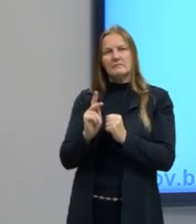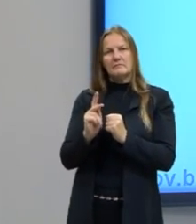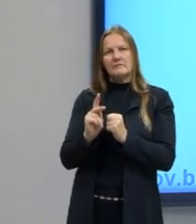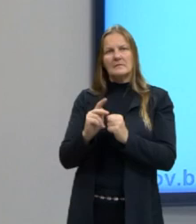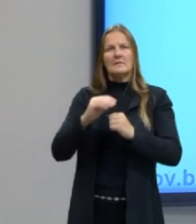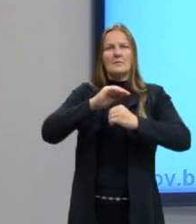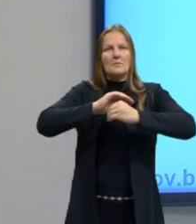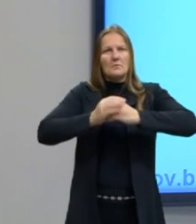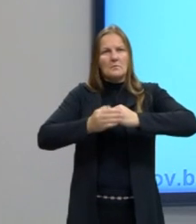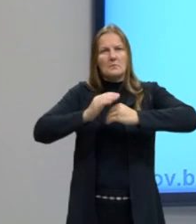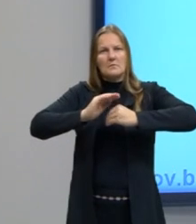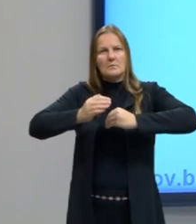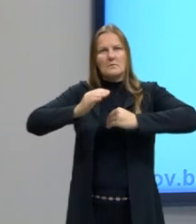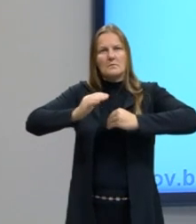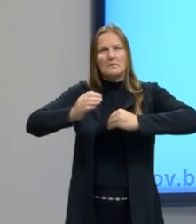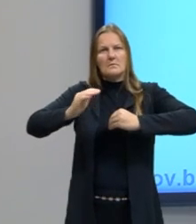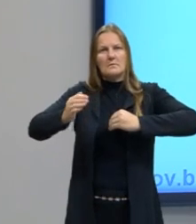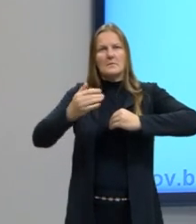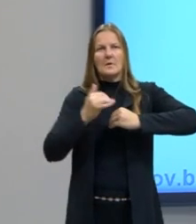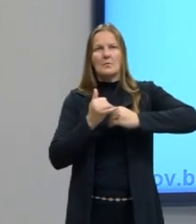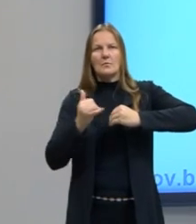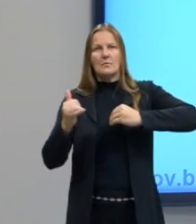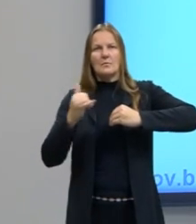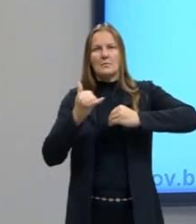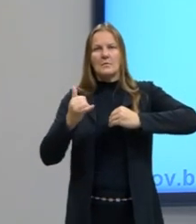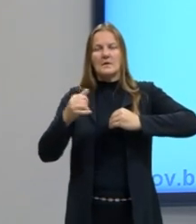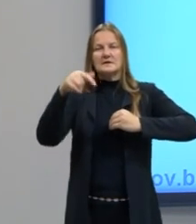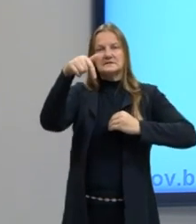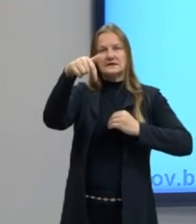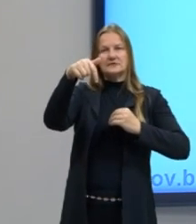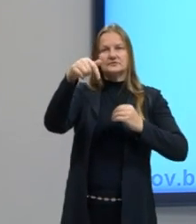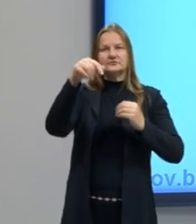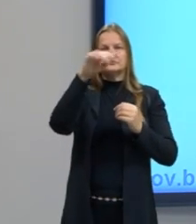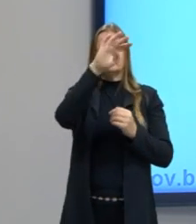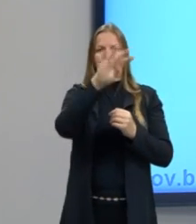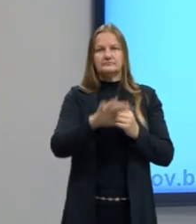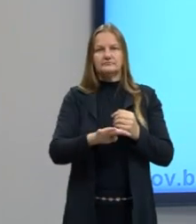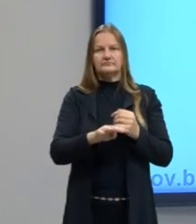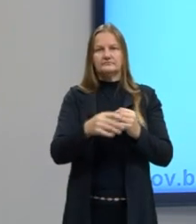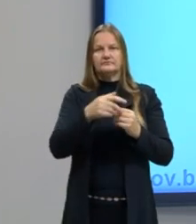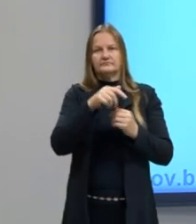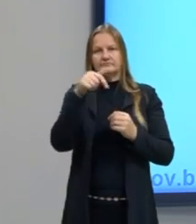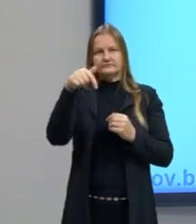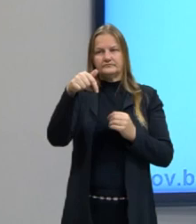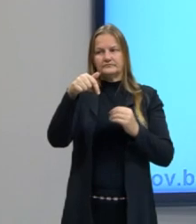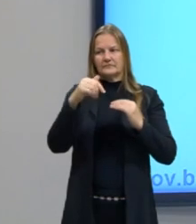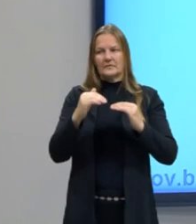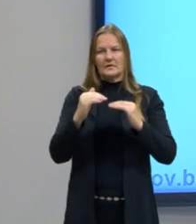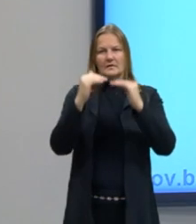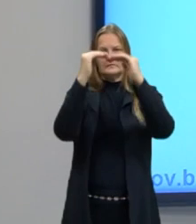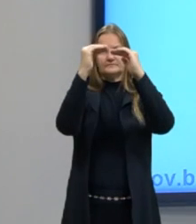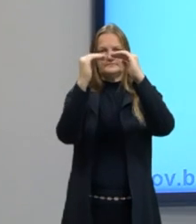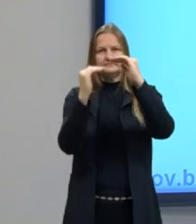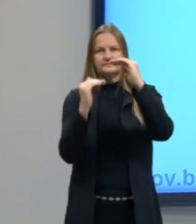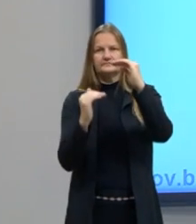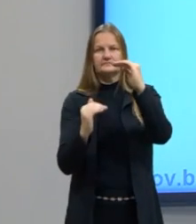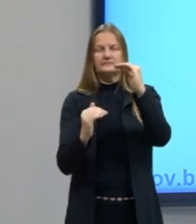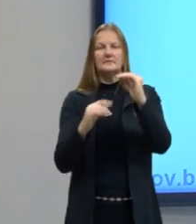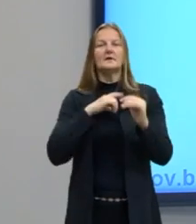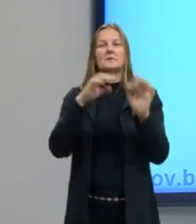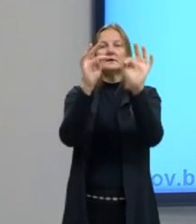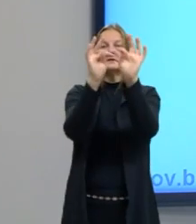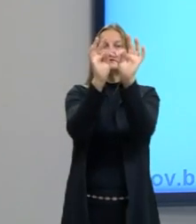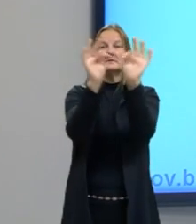camadas, dos níveis de energia? Nós temos sete níveis, conseguimos identificar esses sete níveis também na tabela periódica.